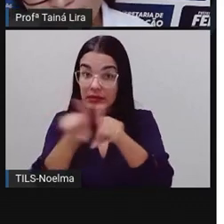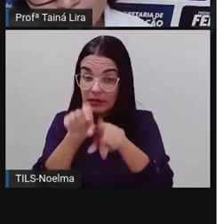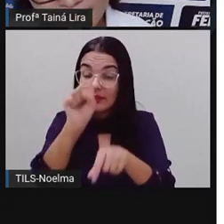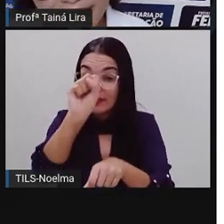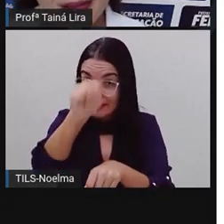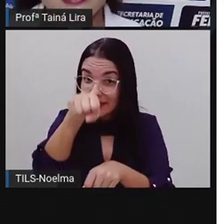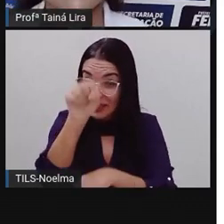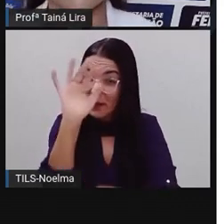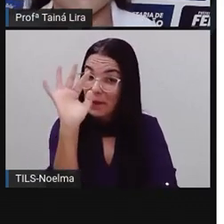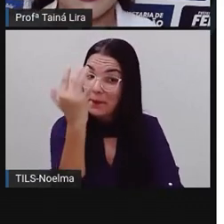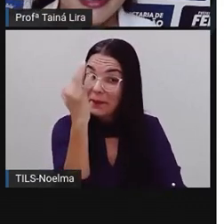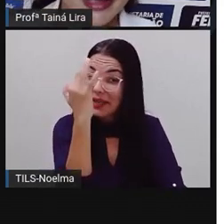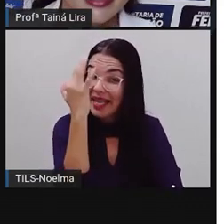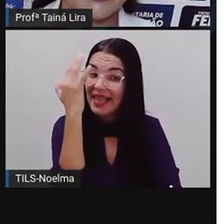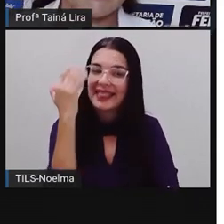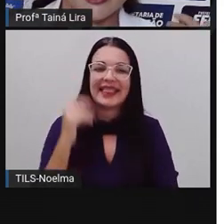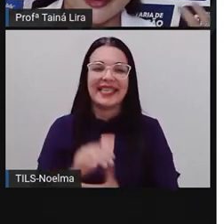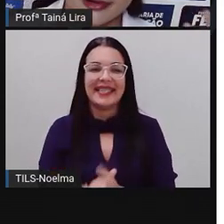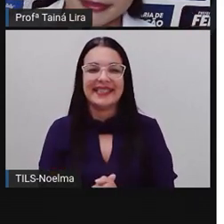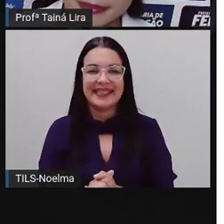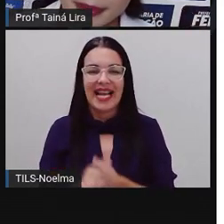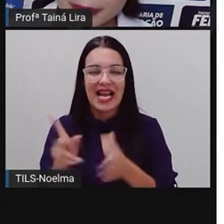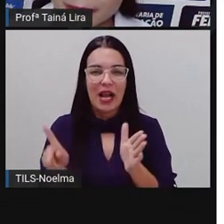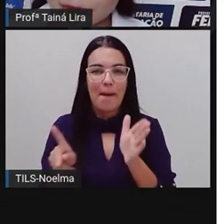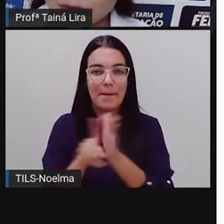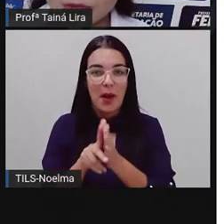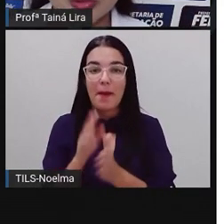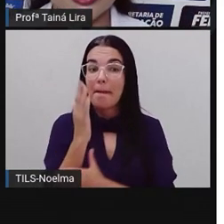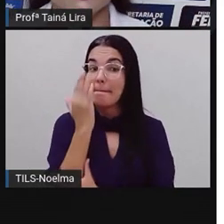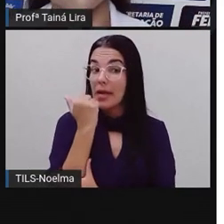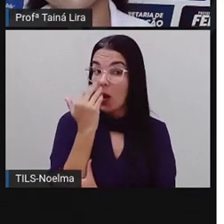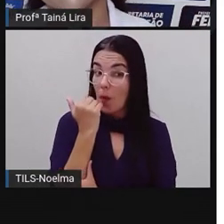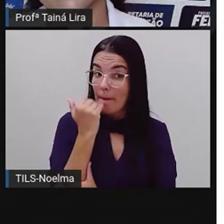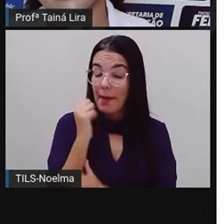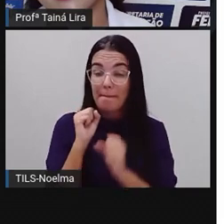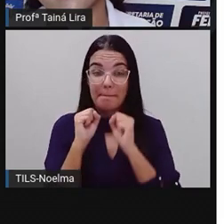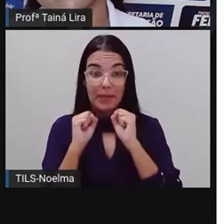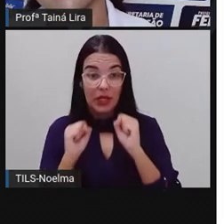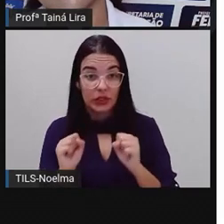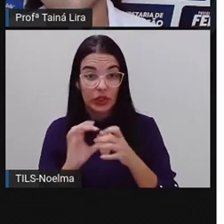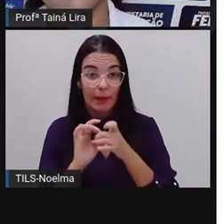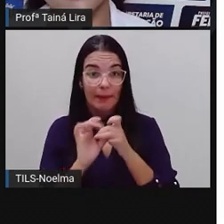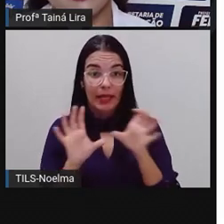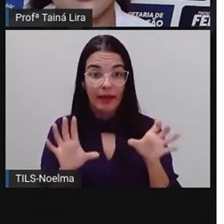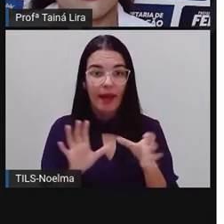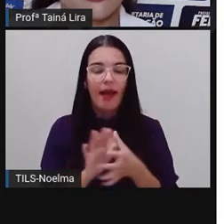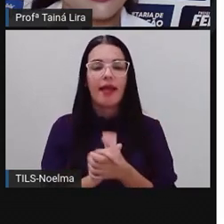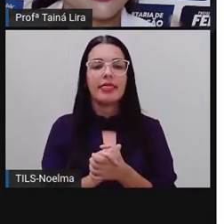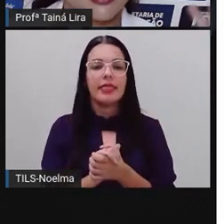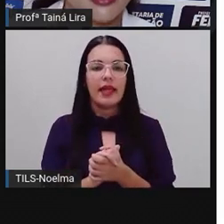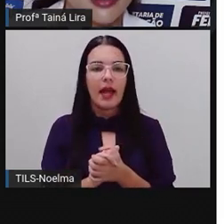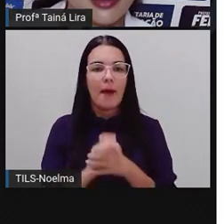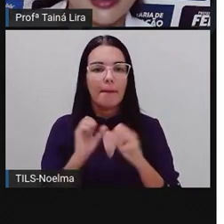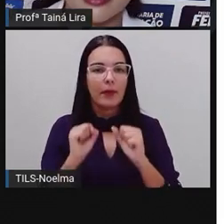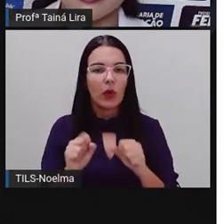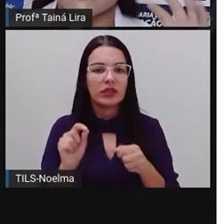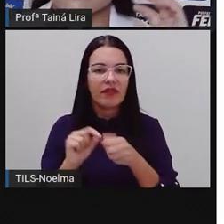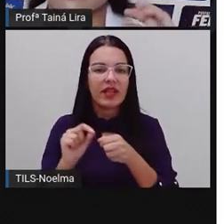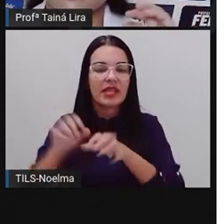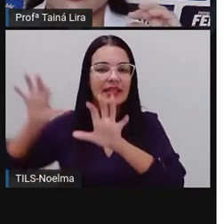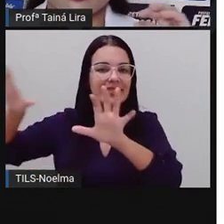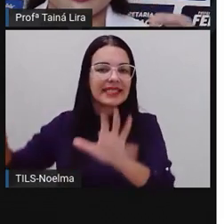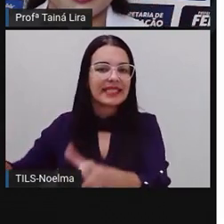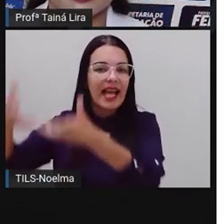planta, não é? Ela é própria para o consumo, né? Nós podemos aí fazer salada,